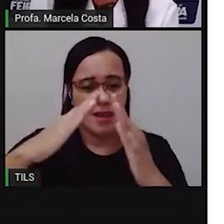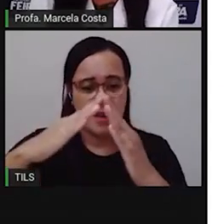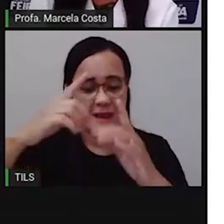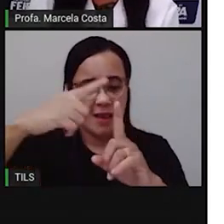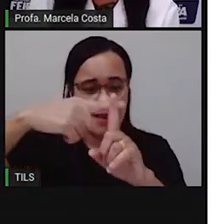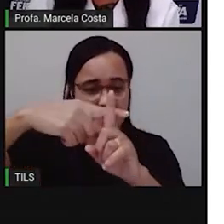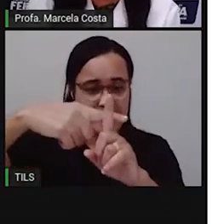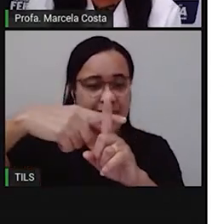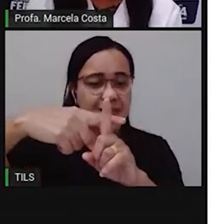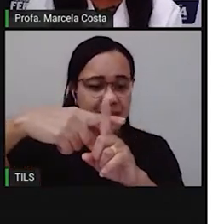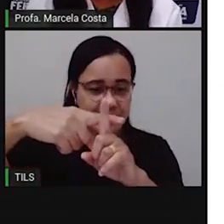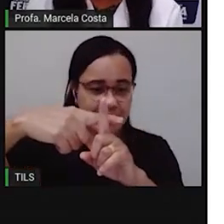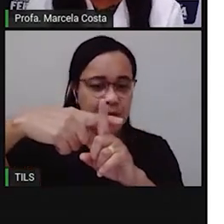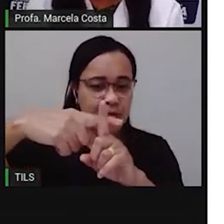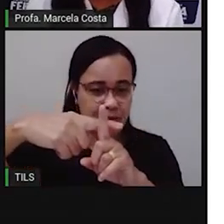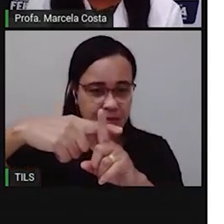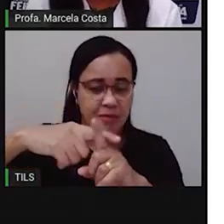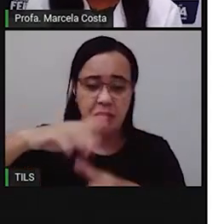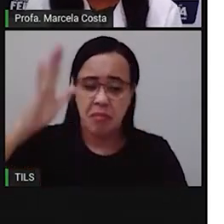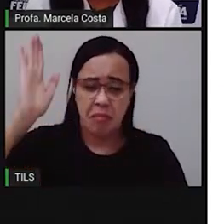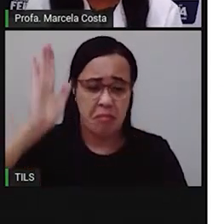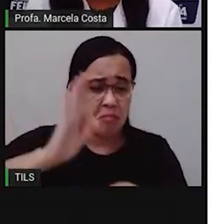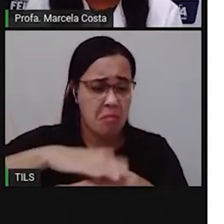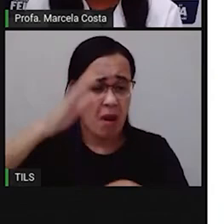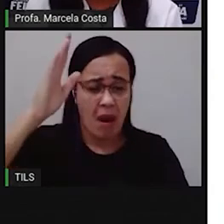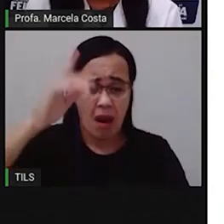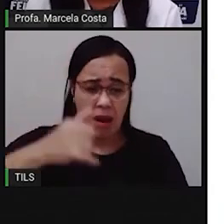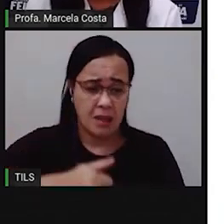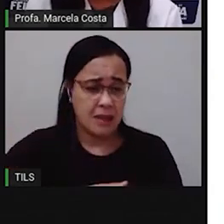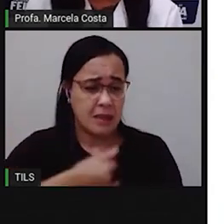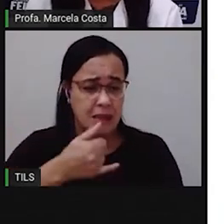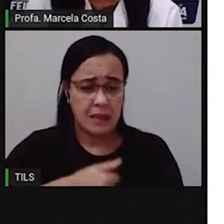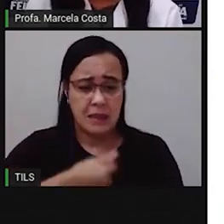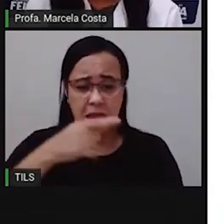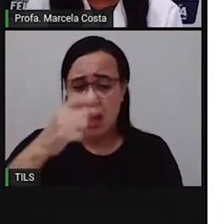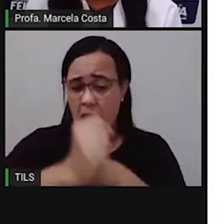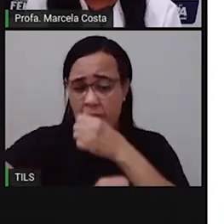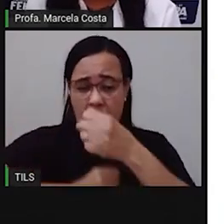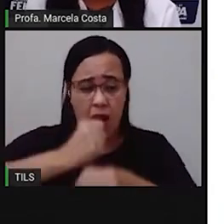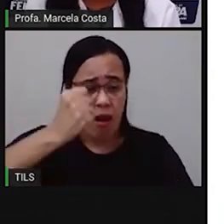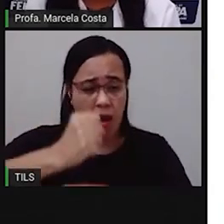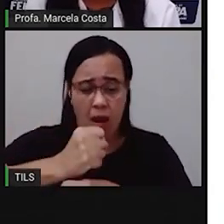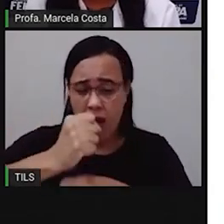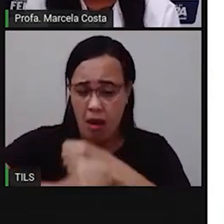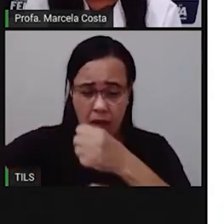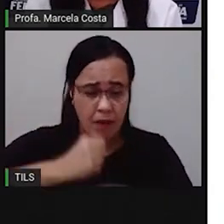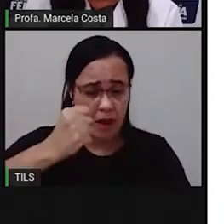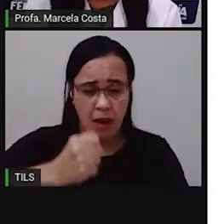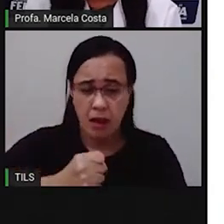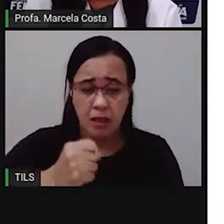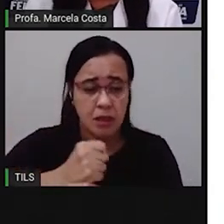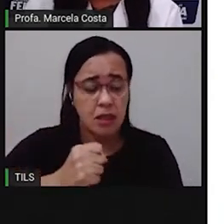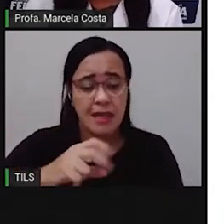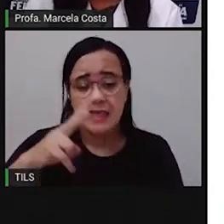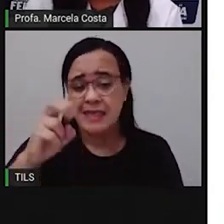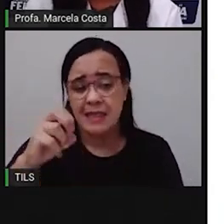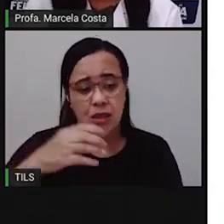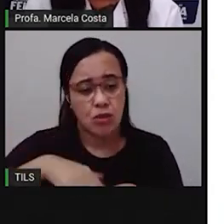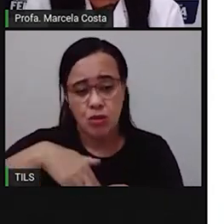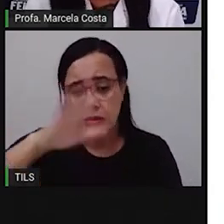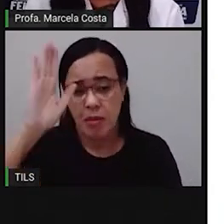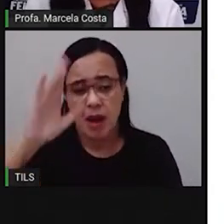tem mais de 50 anos de existência, tá? Ela que iniciou com uma capela, uma capela bem